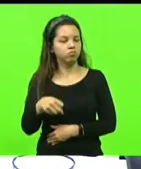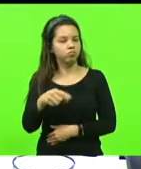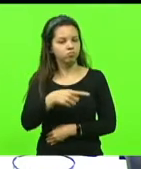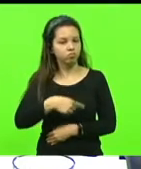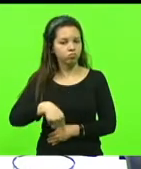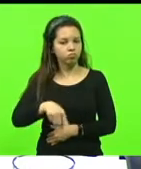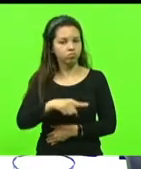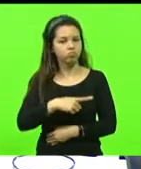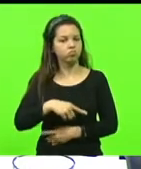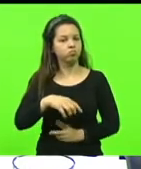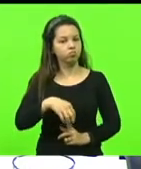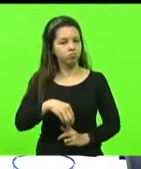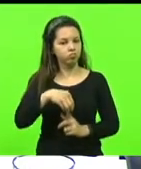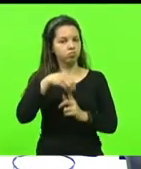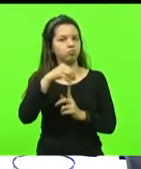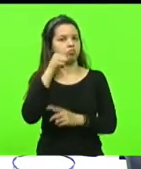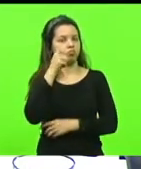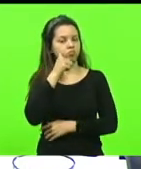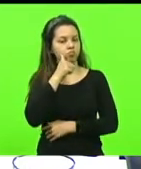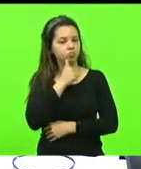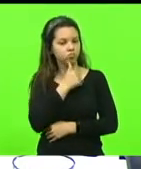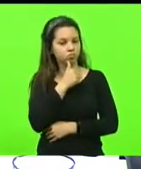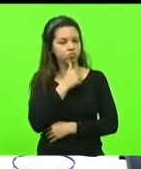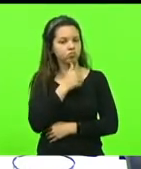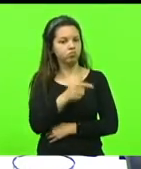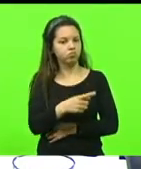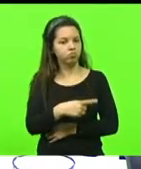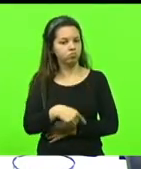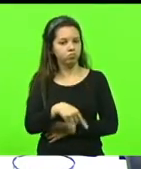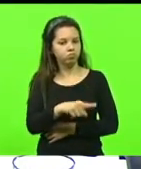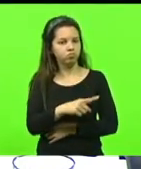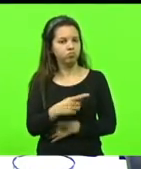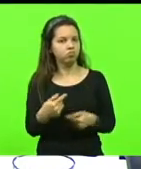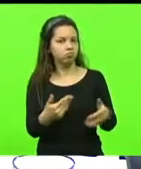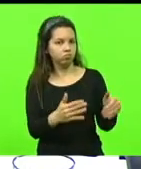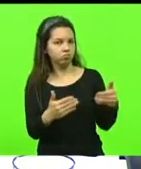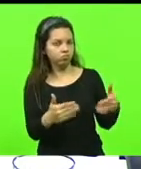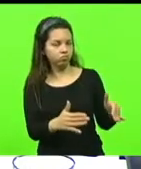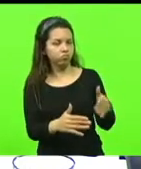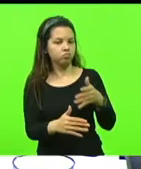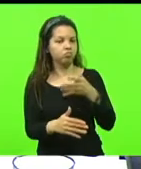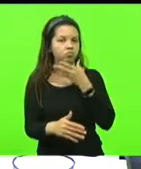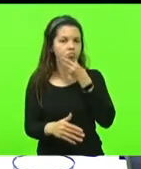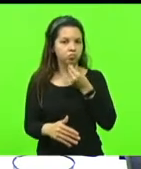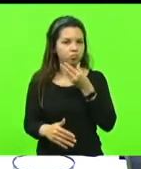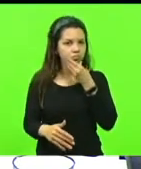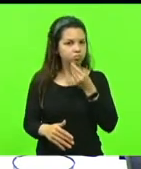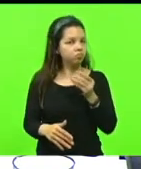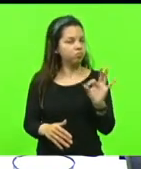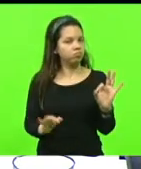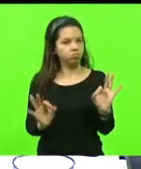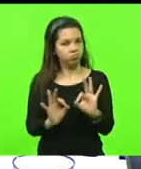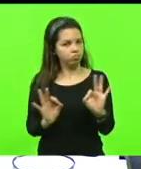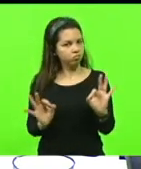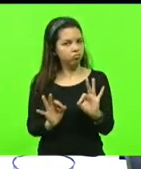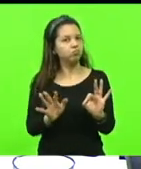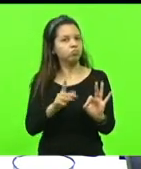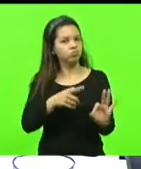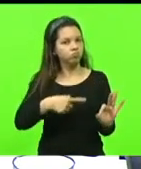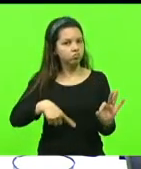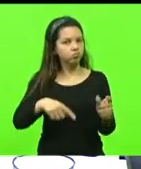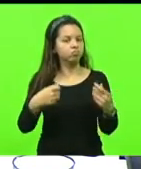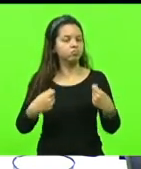evidencia as mulheres, a gente não deixa de evidenciar os homens, mas a gente precisa correr